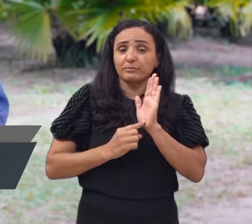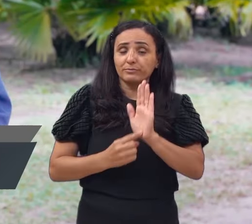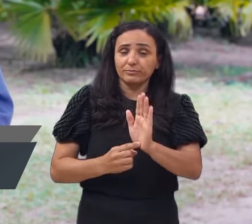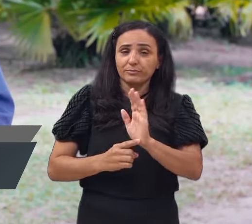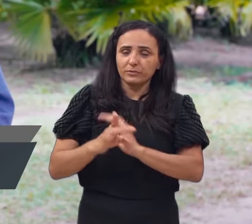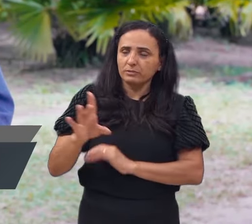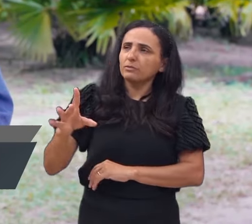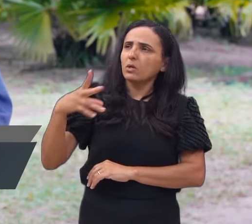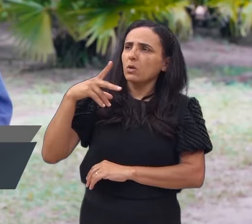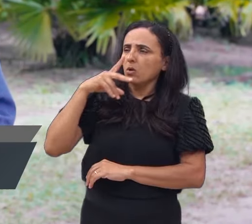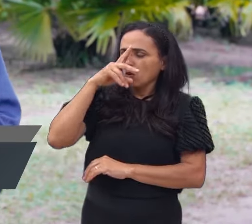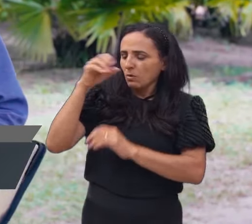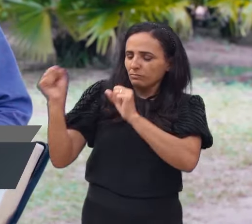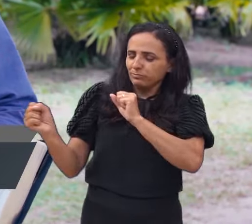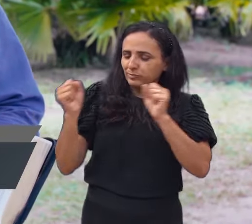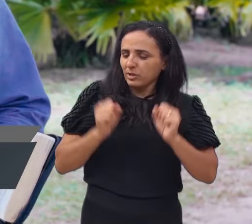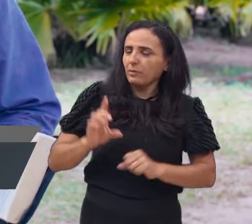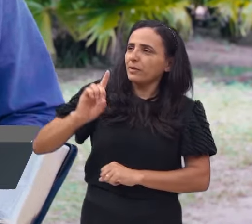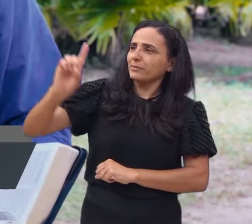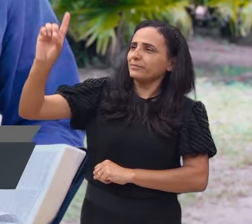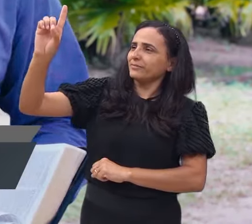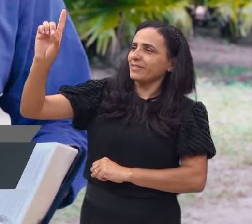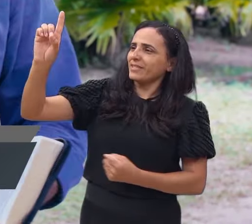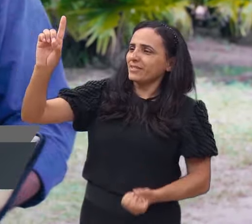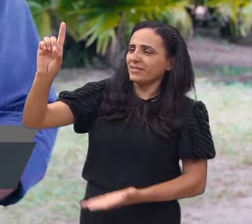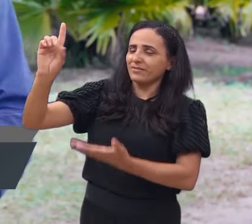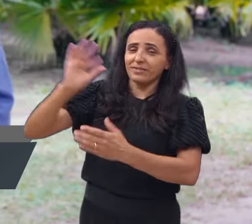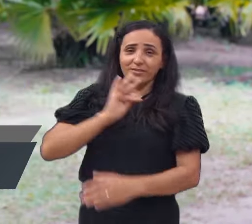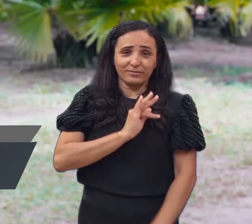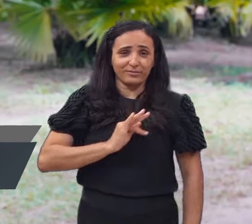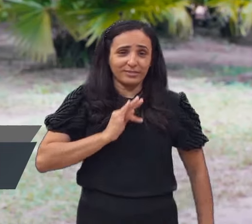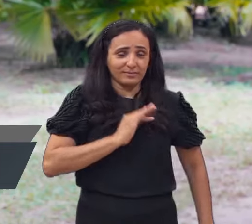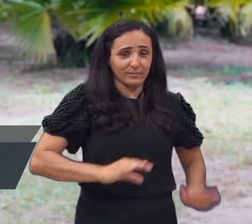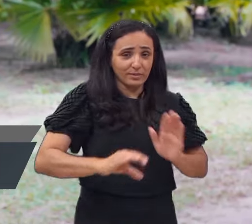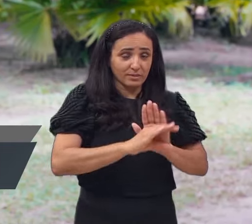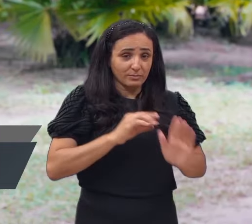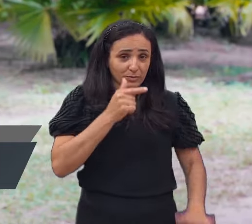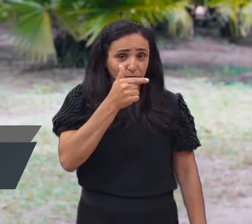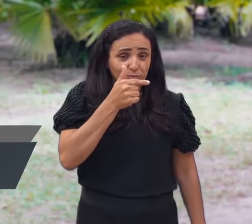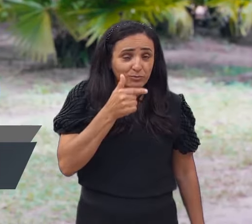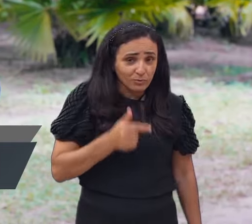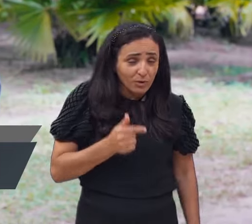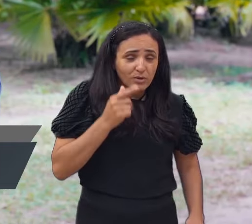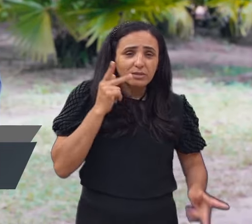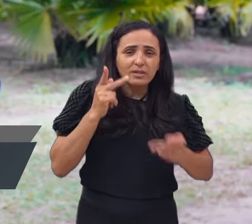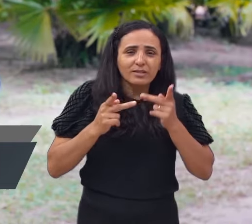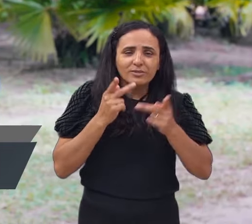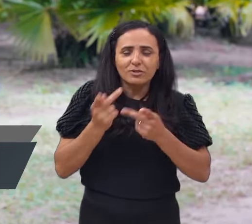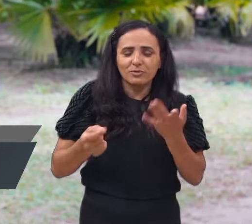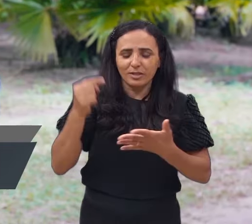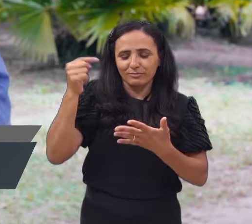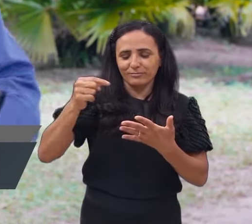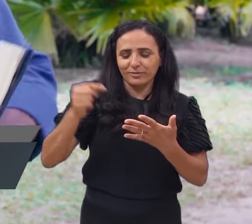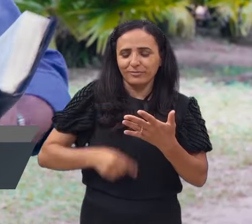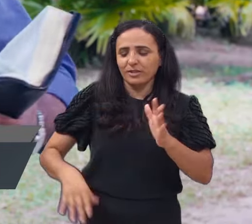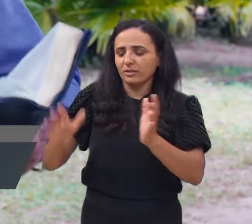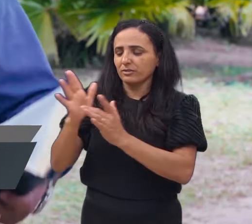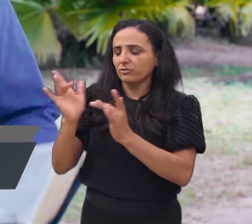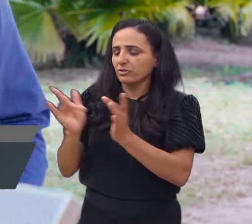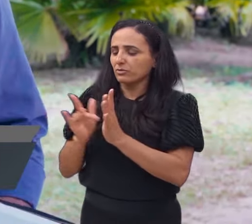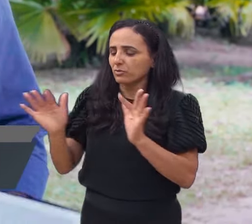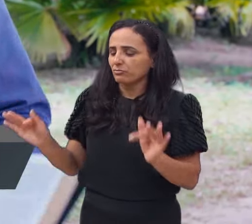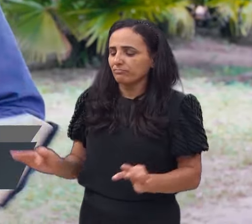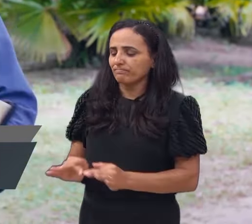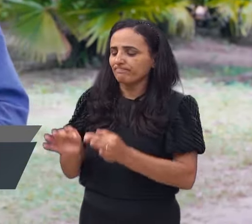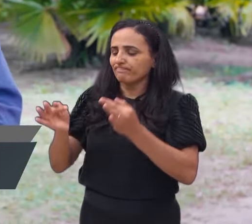diz que ele, sendo Deus, não teve por usurpação ser igual a Deus, Filipenses capítulo 2, mas antes aniquilou